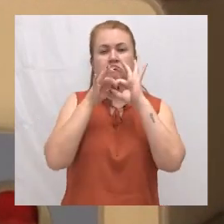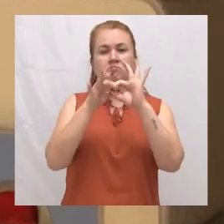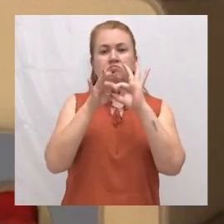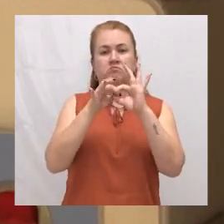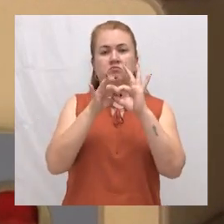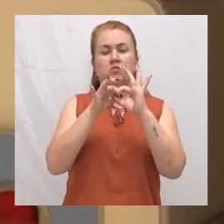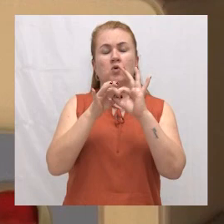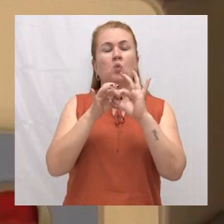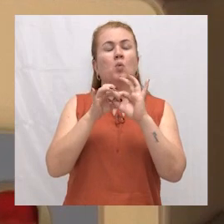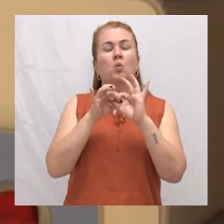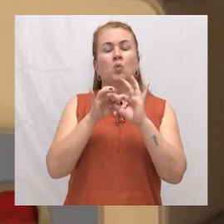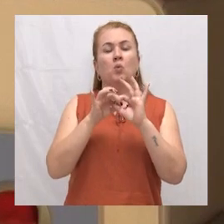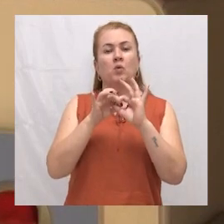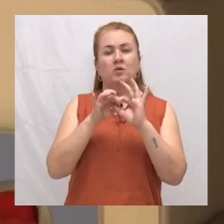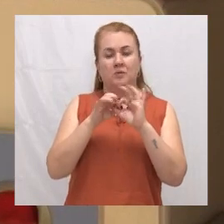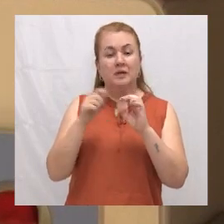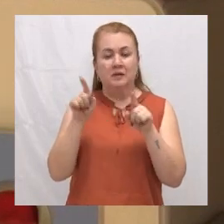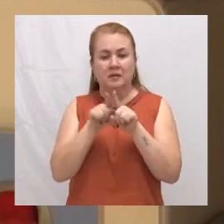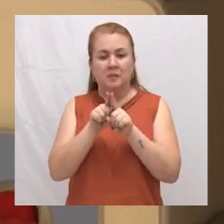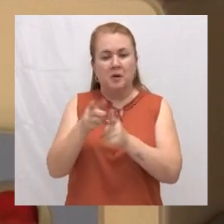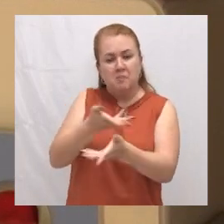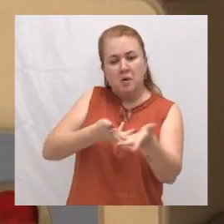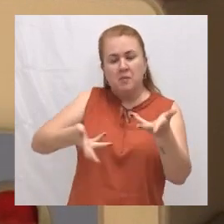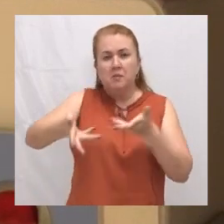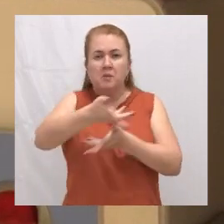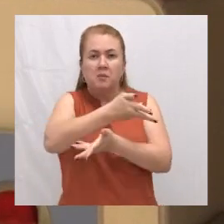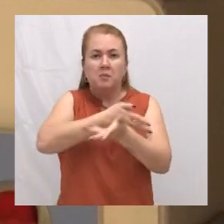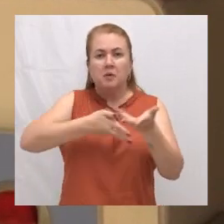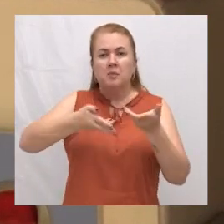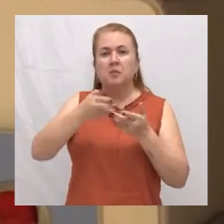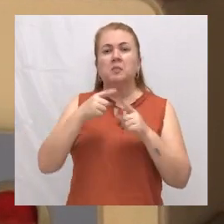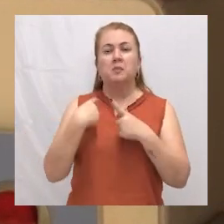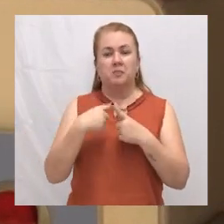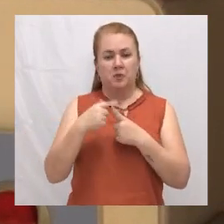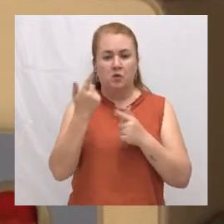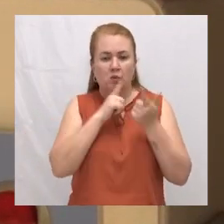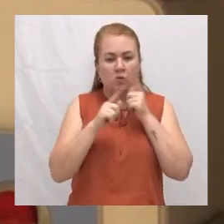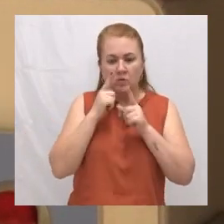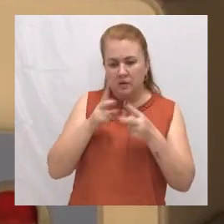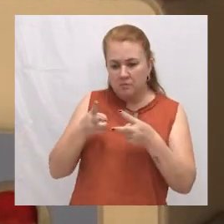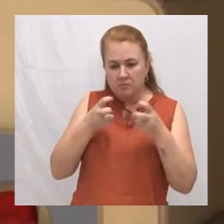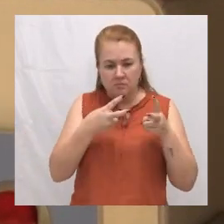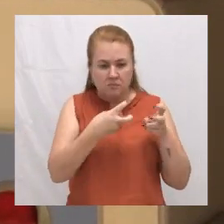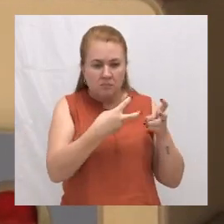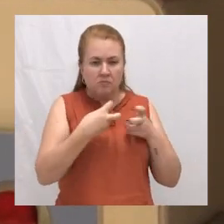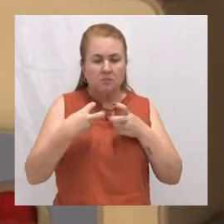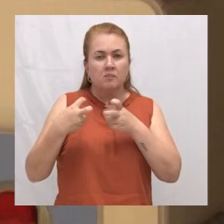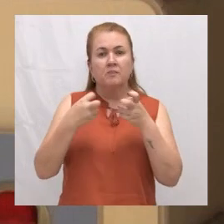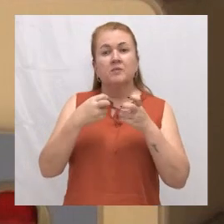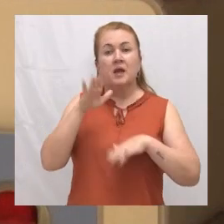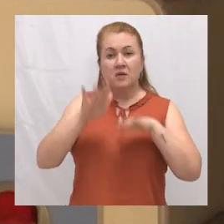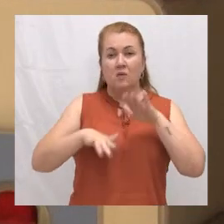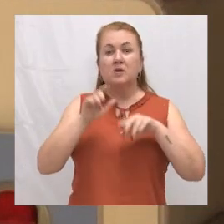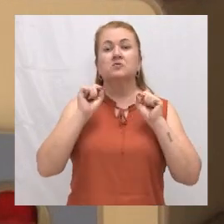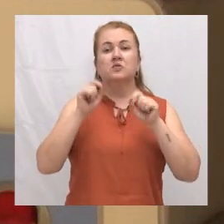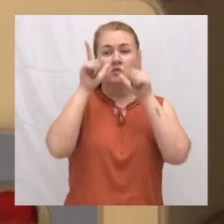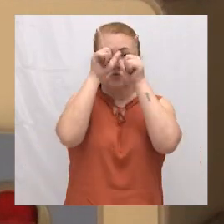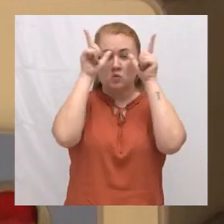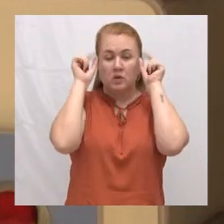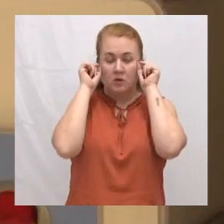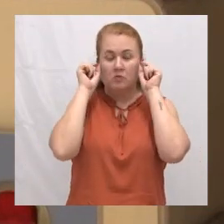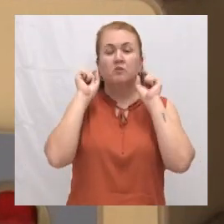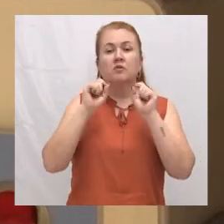forma simétrica, de direcionamento. Então, muitas das vezes, o enfermeiro, dentro